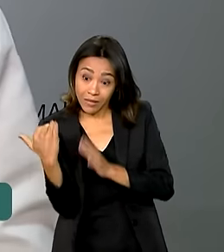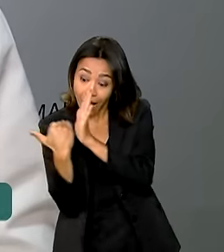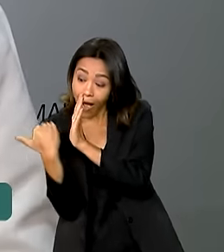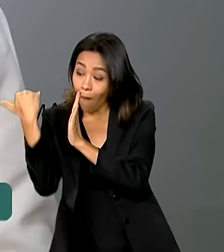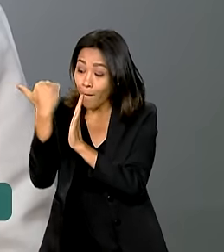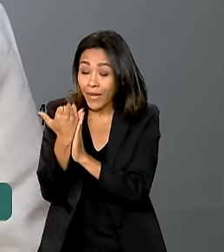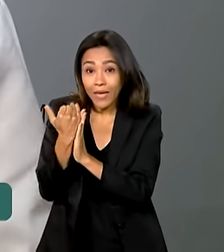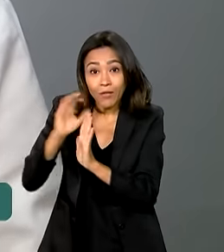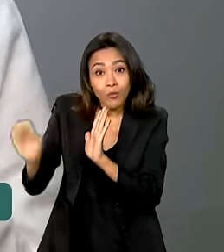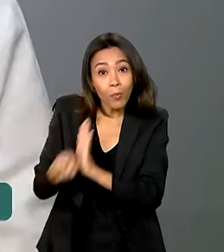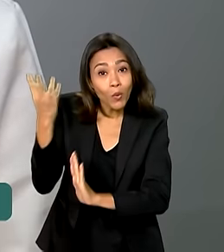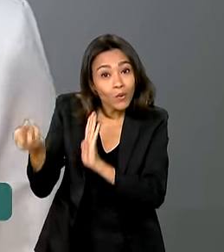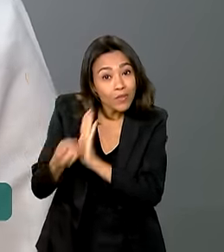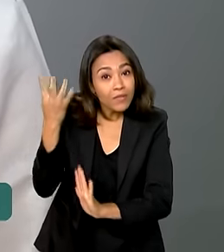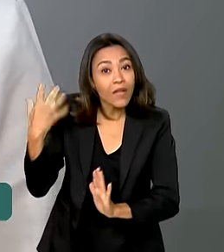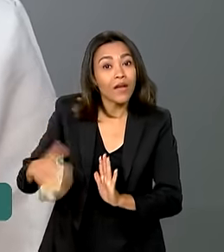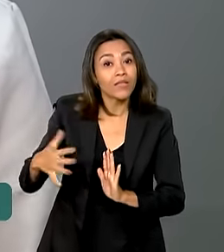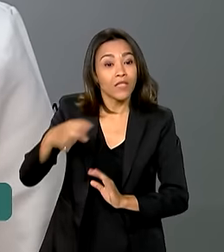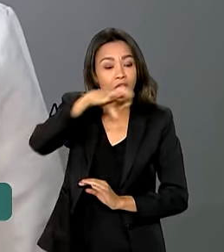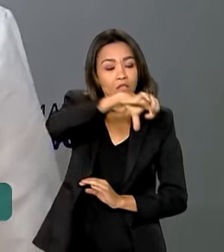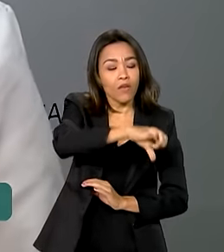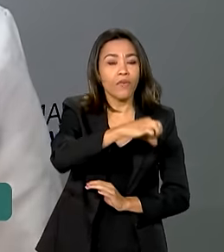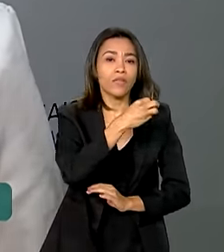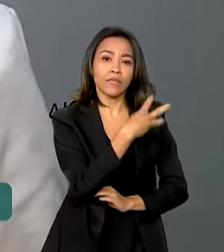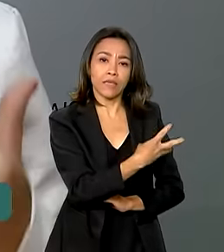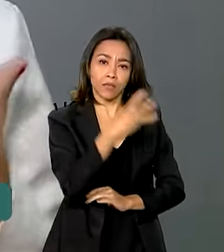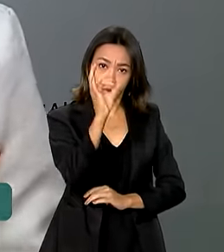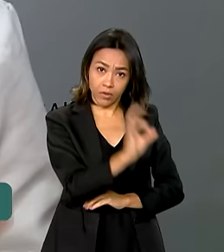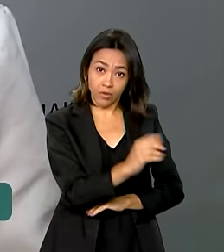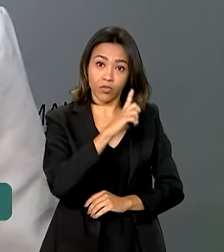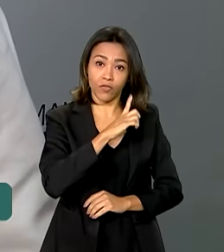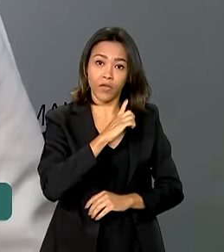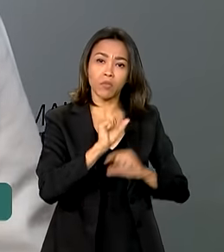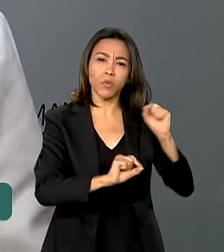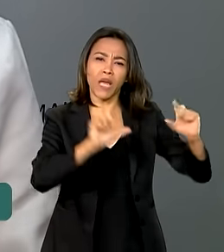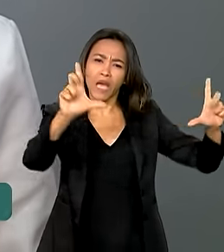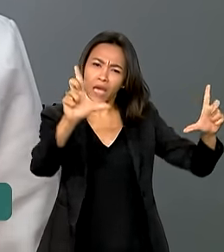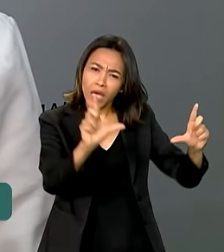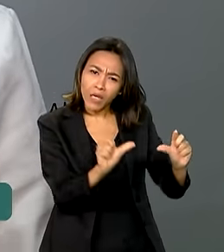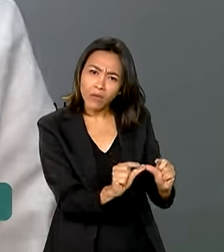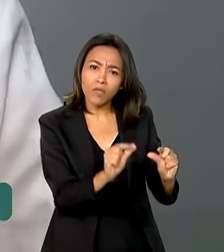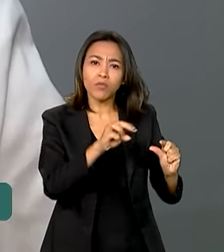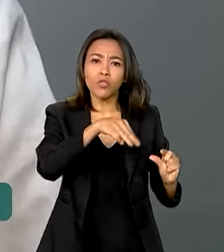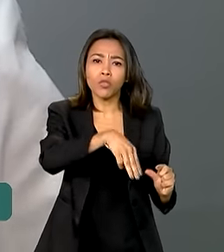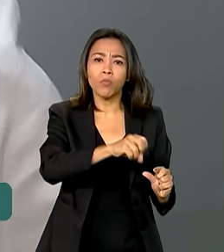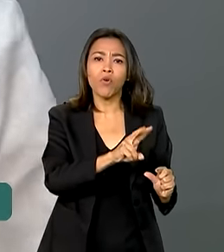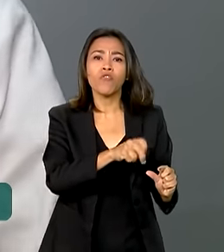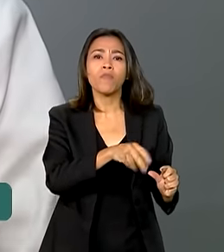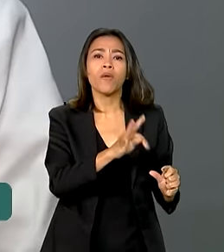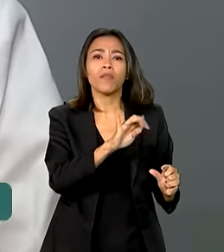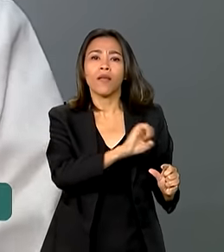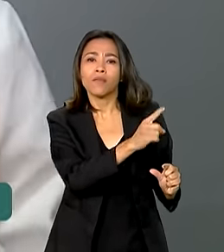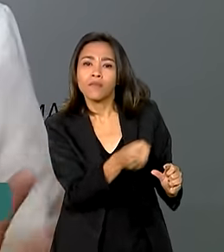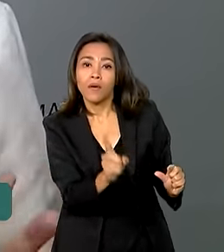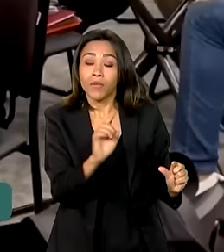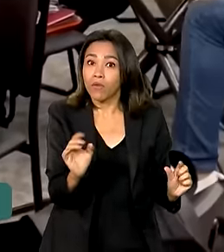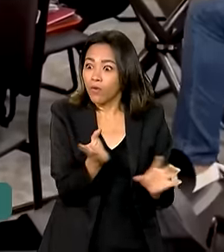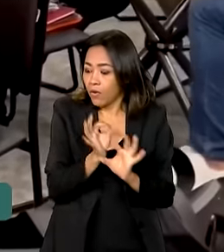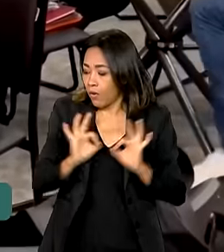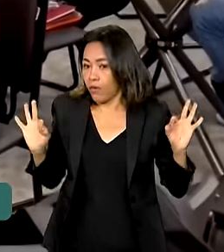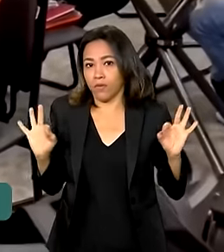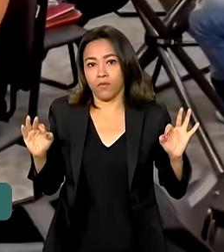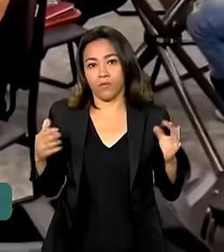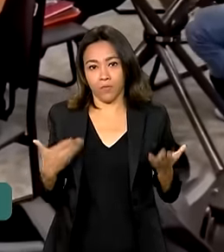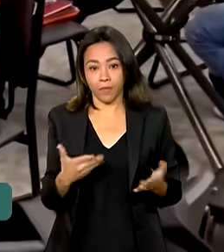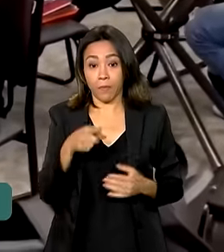produtividade e 93% nós tivemos de redução de movimentação. Então, assim, foi algo fantástico.